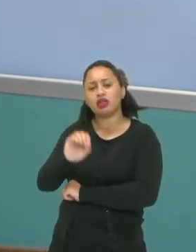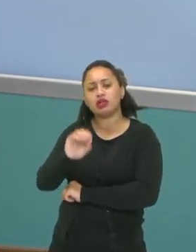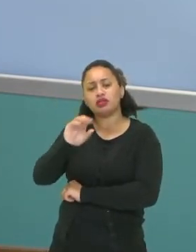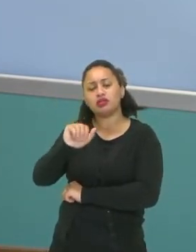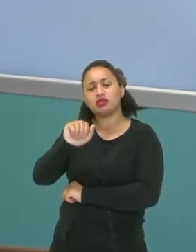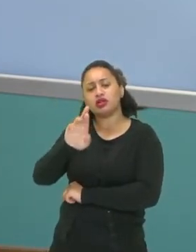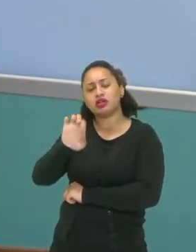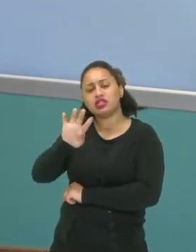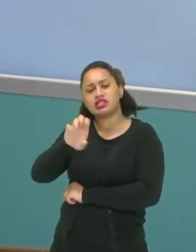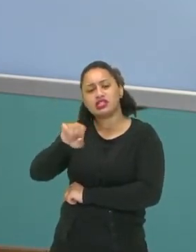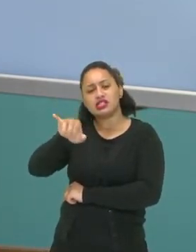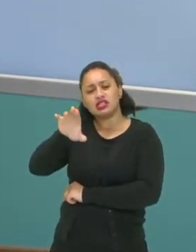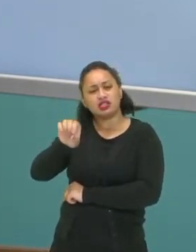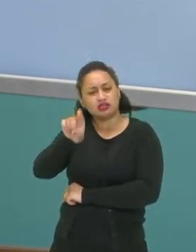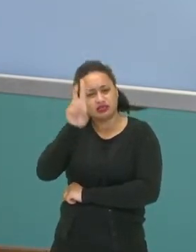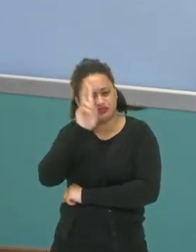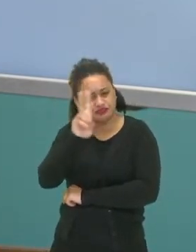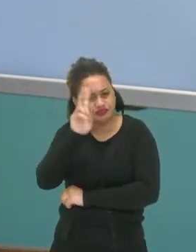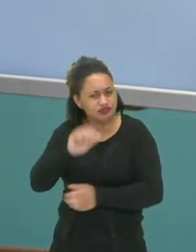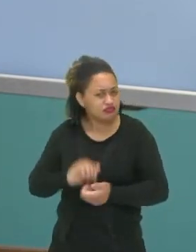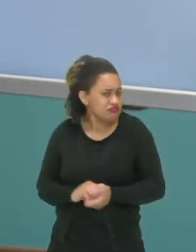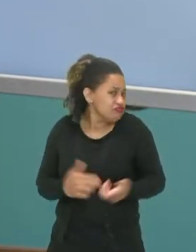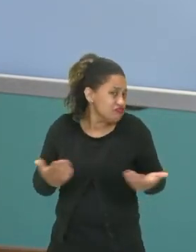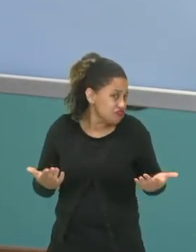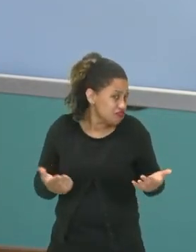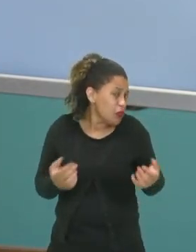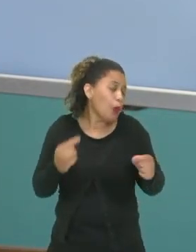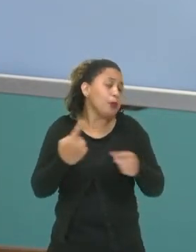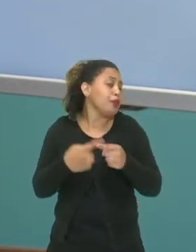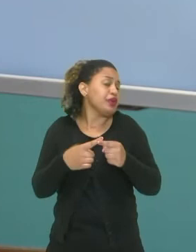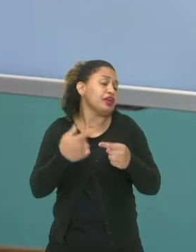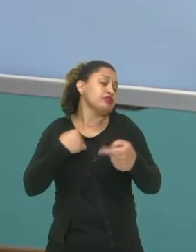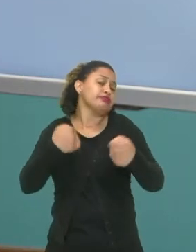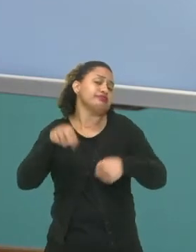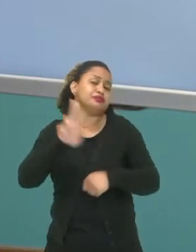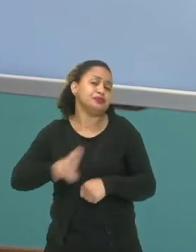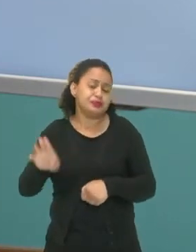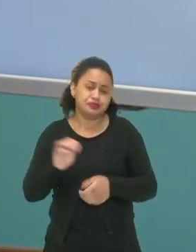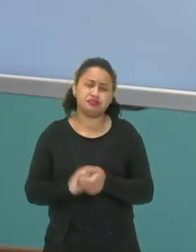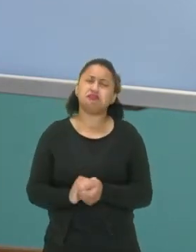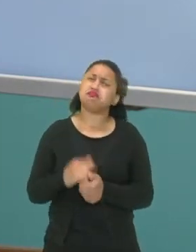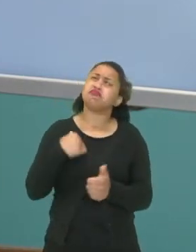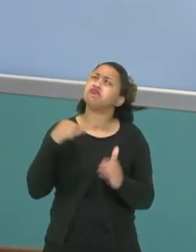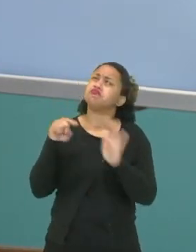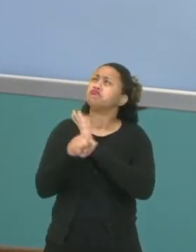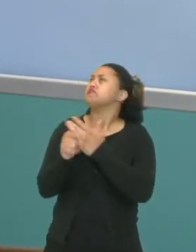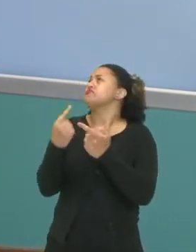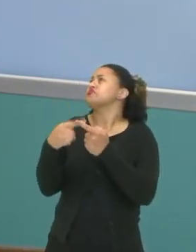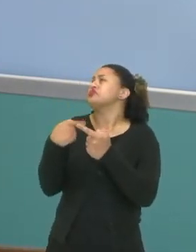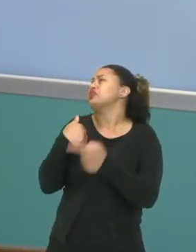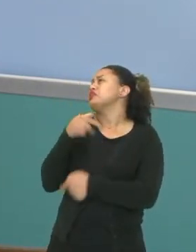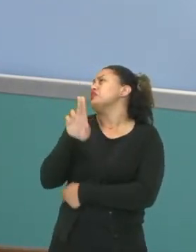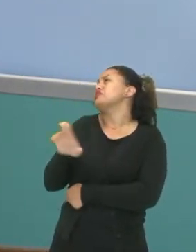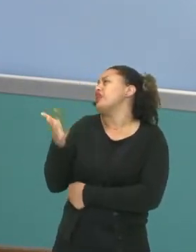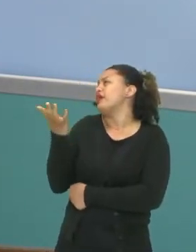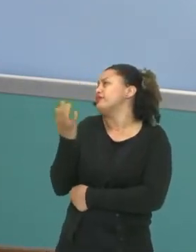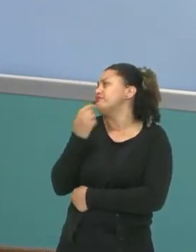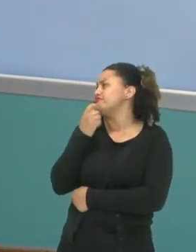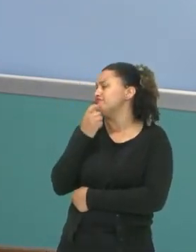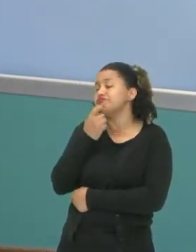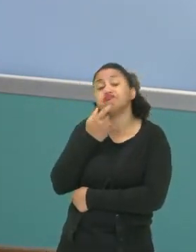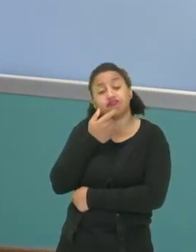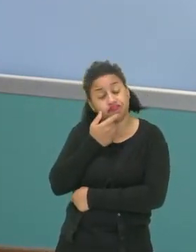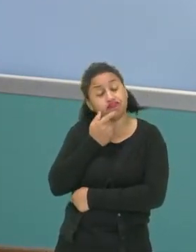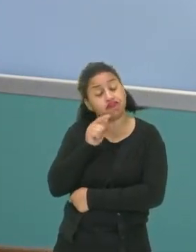O é um plano mesmo? Para que eu posso usar esse plano? Sempre vem aquela pergunta, né? Para que eu vou usar isso, professor? Eu sempre digo